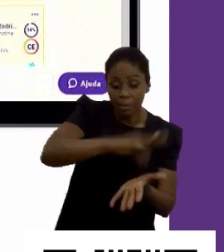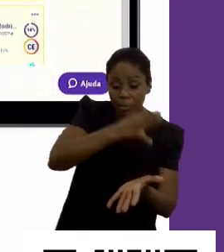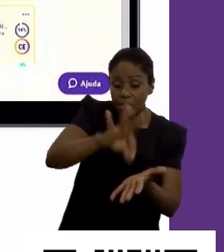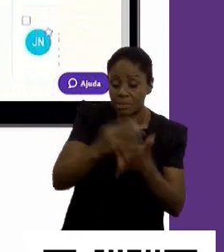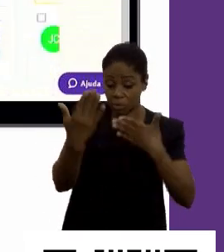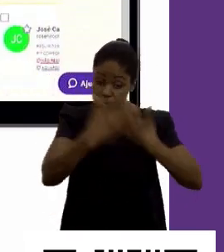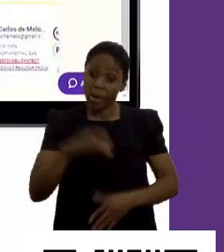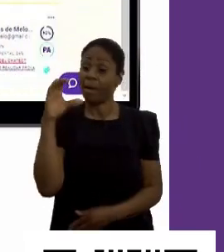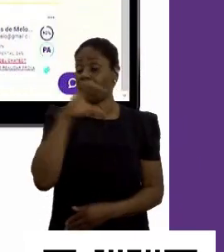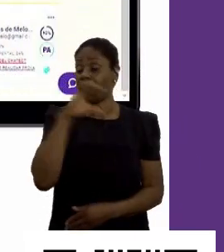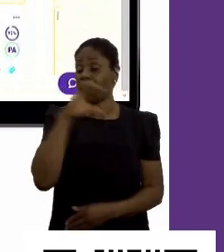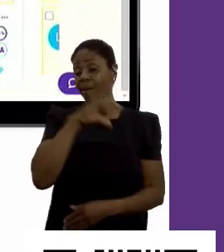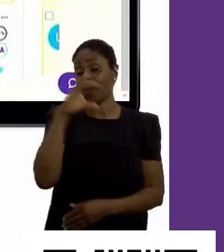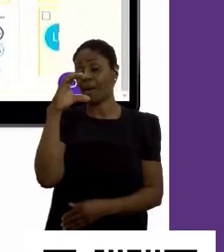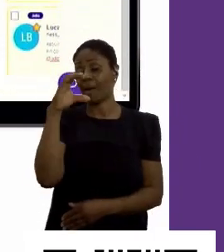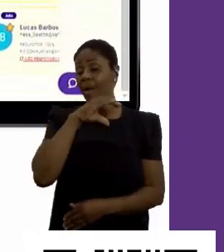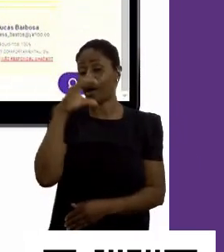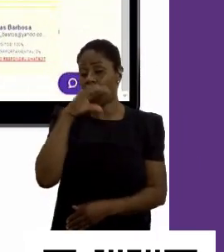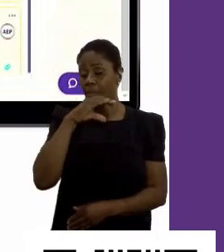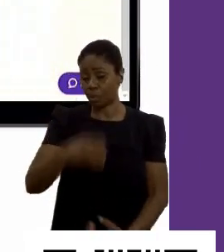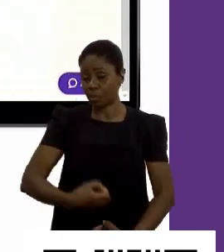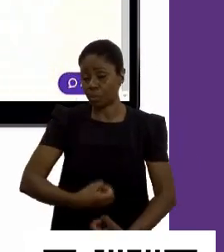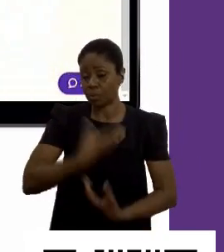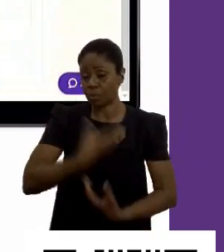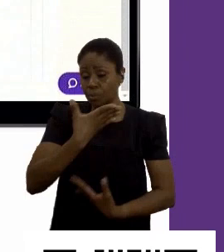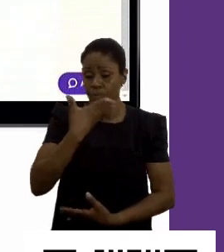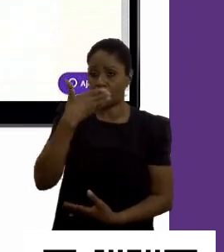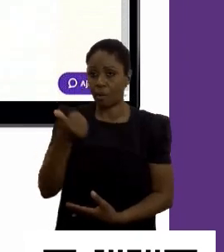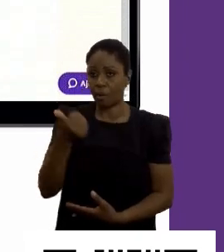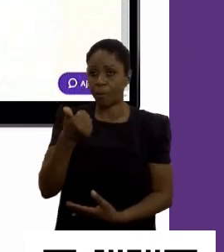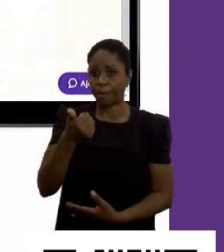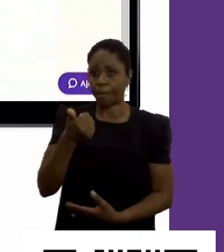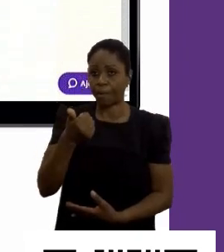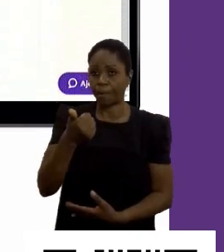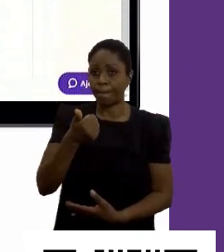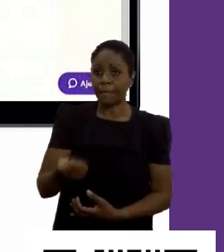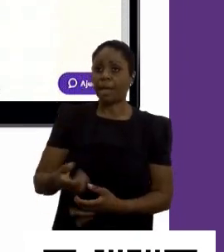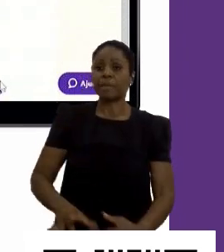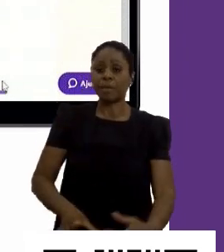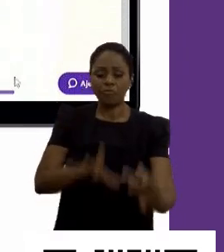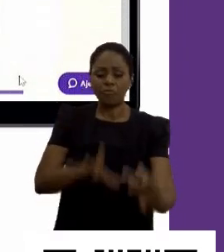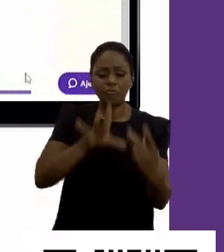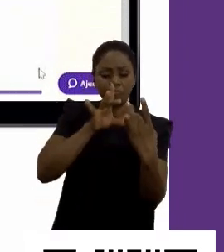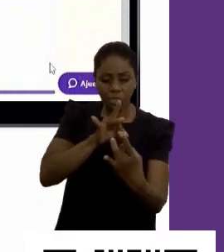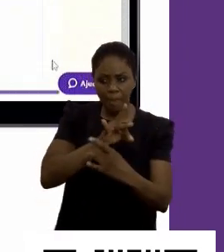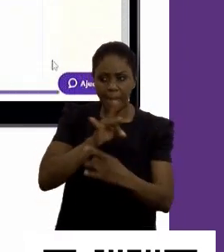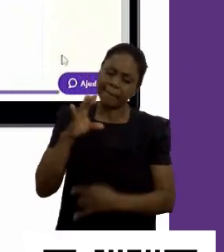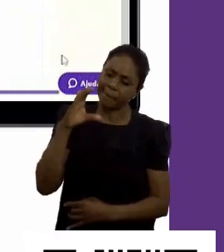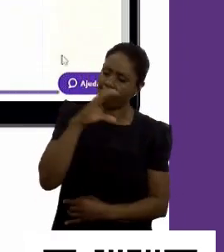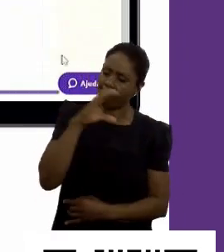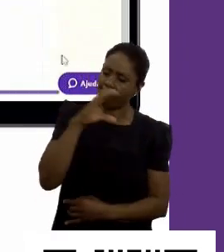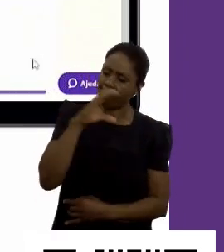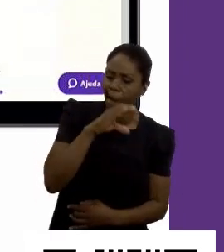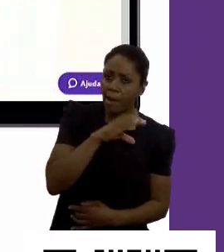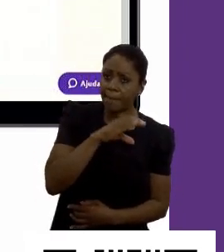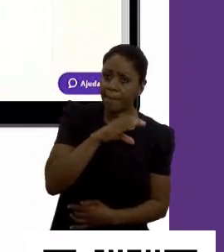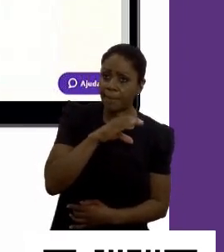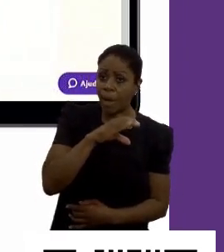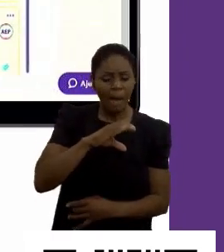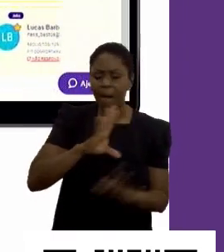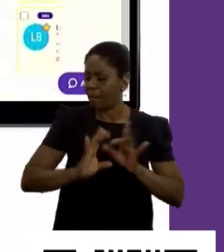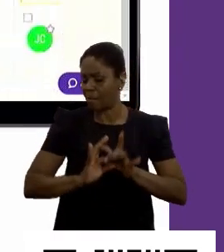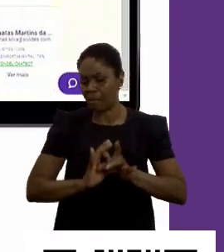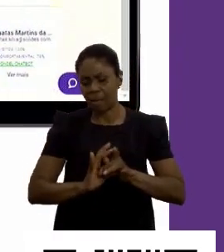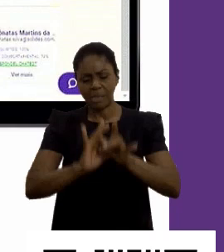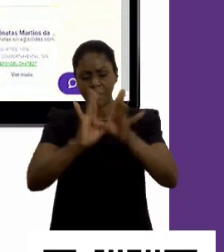eficiente, mais rápido, mais produtivo. Feedback automatizado. você passa um candidato de etapa, você já dispara um e-mail, já